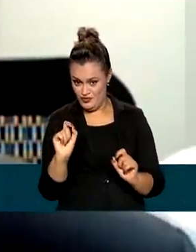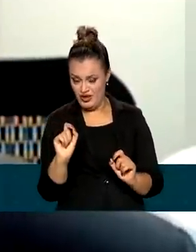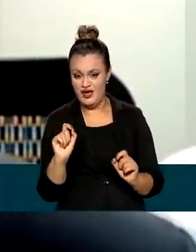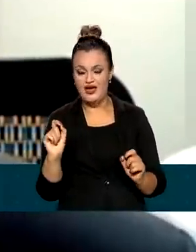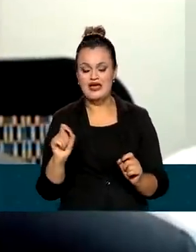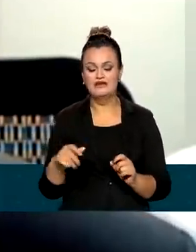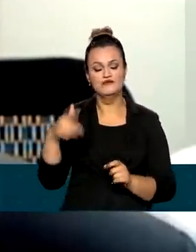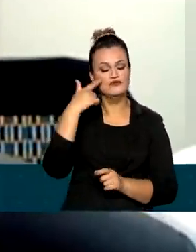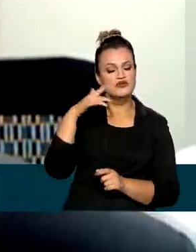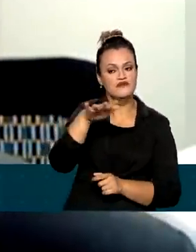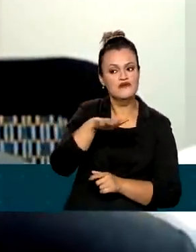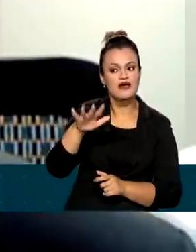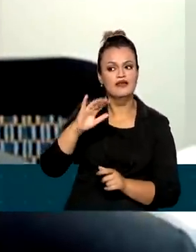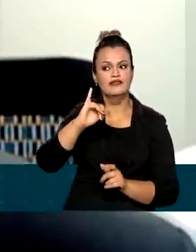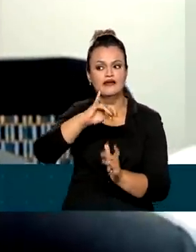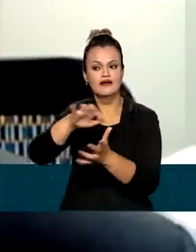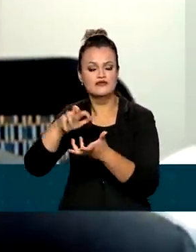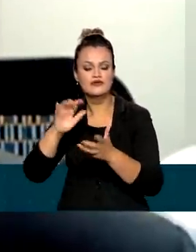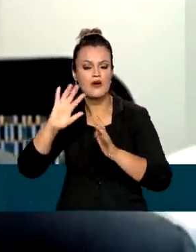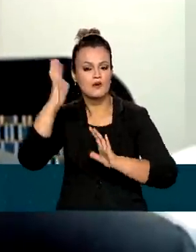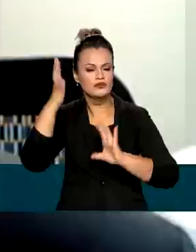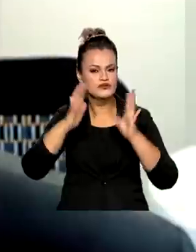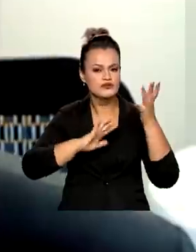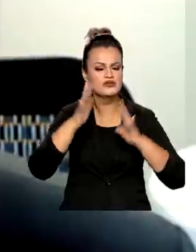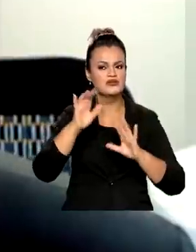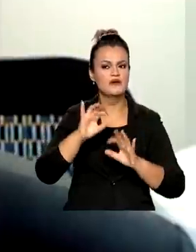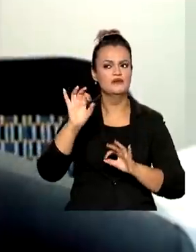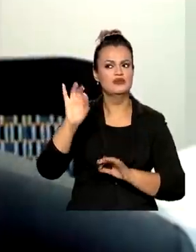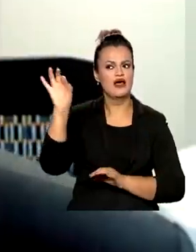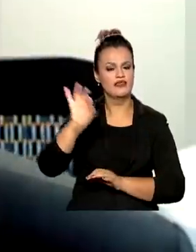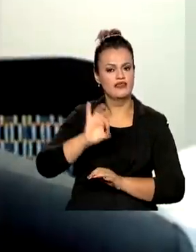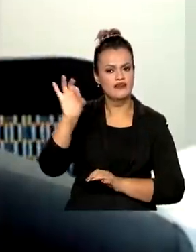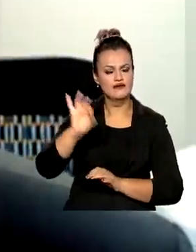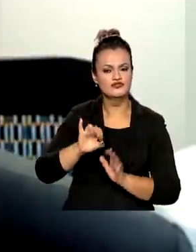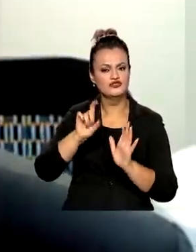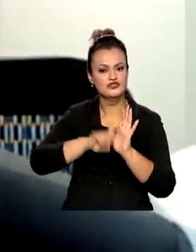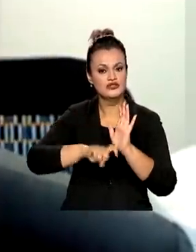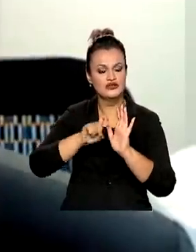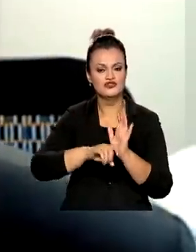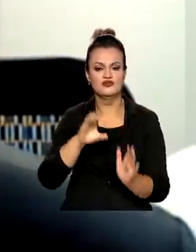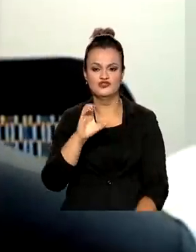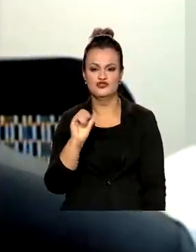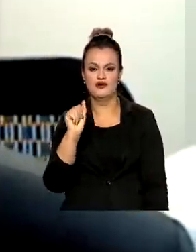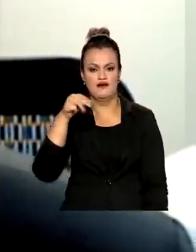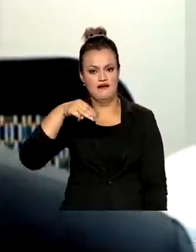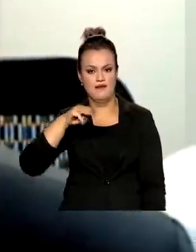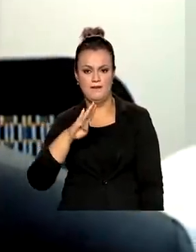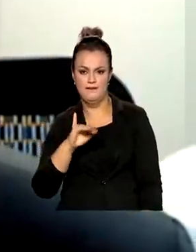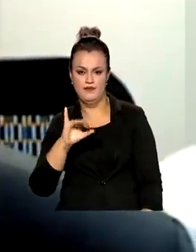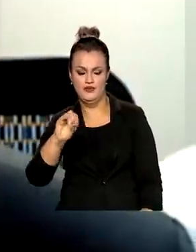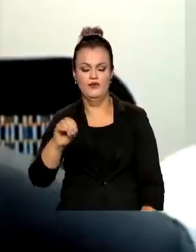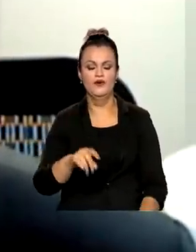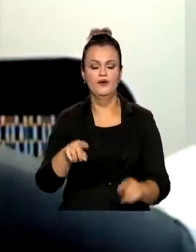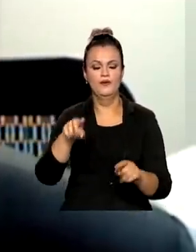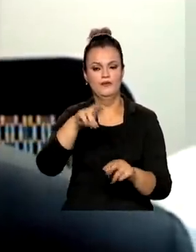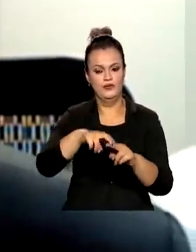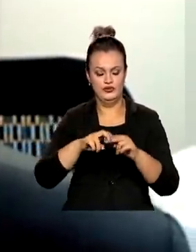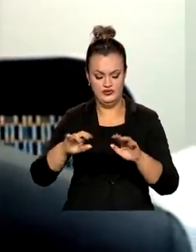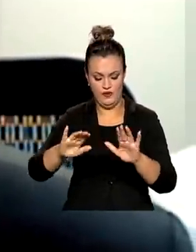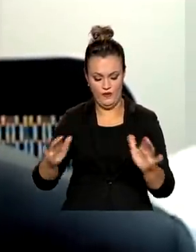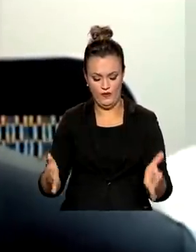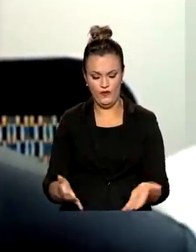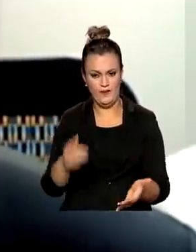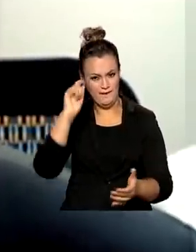tem aí um cenário internacional que elevou a taxa de câmbio, fez com que elevasse a taxa de câmbio, elevasse o preço do barril. Isso